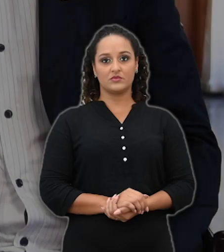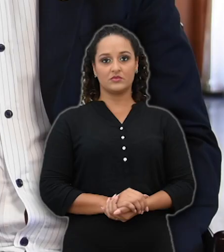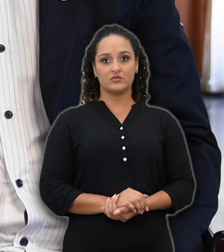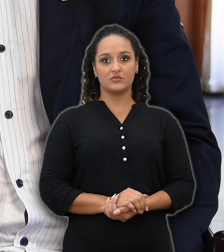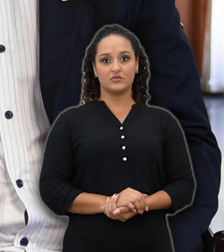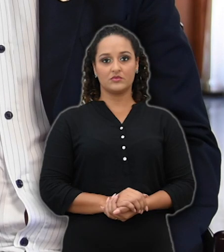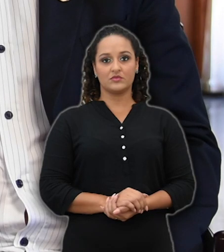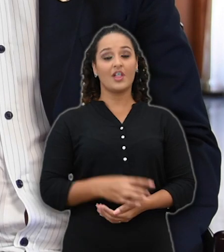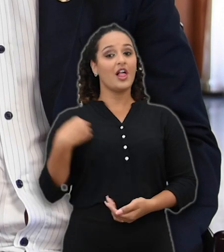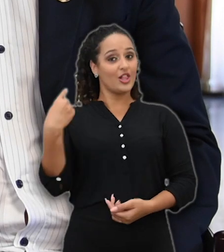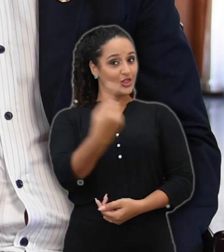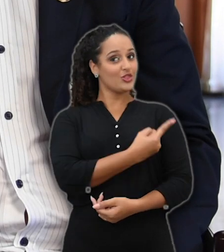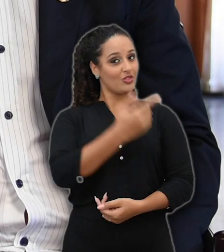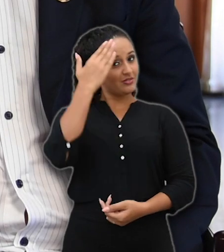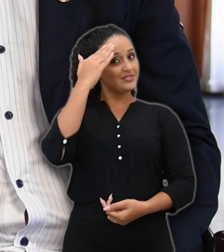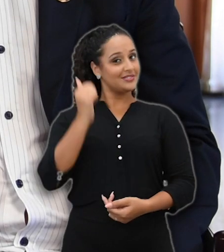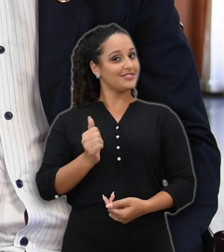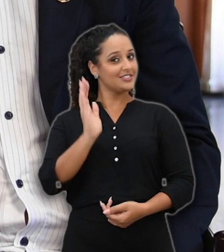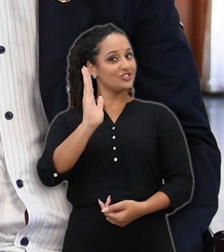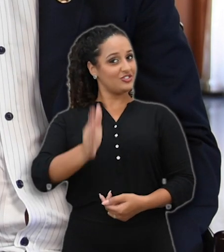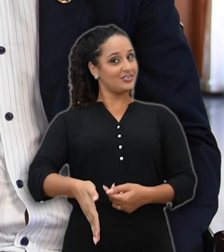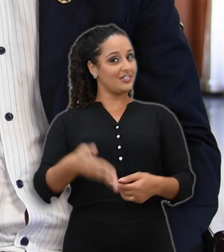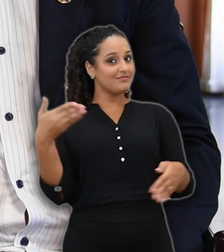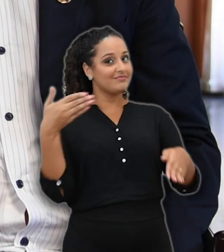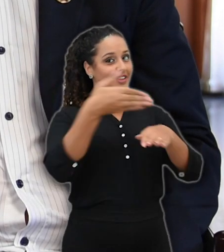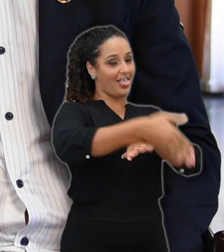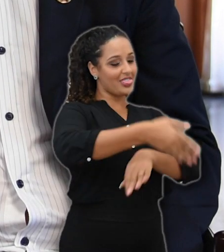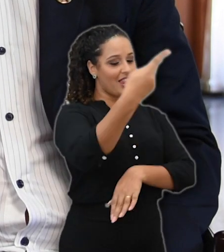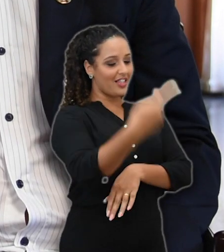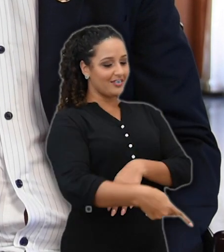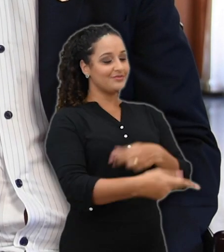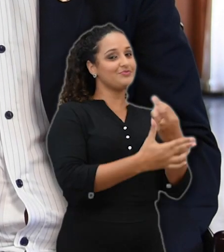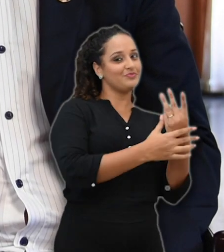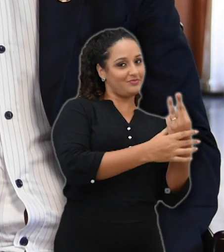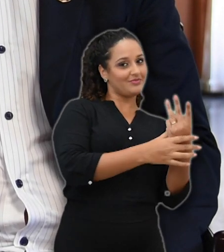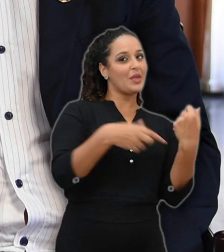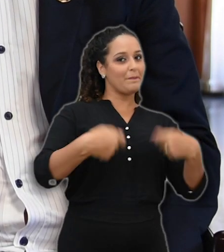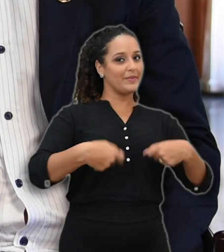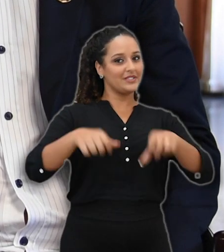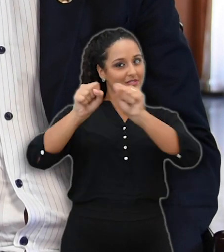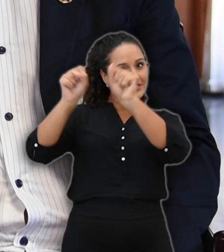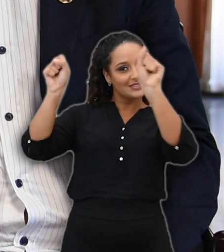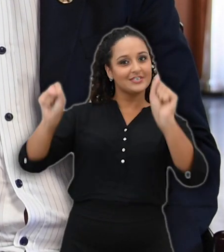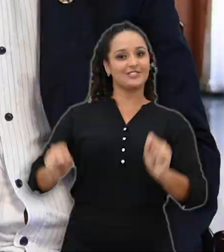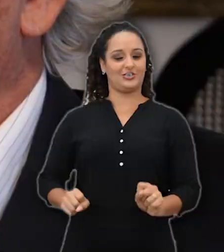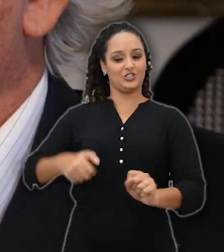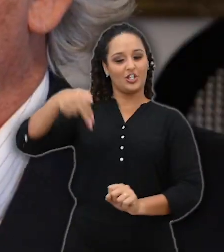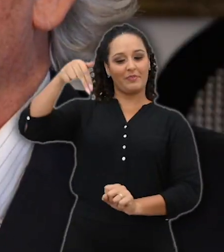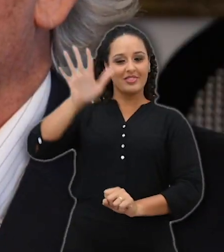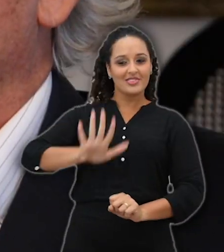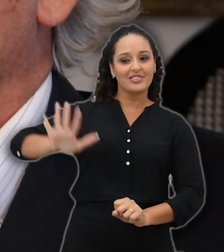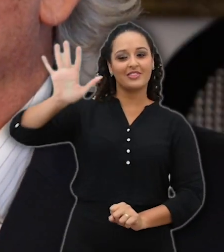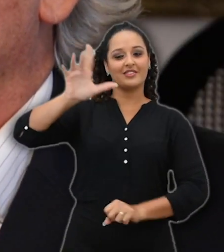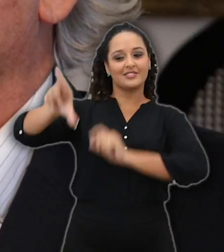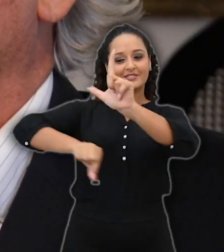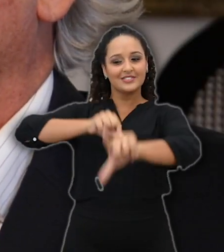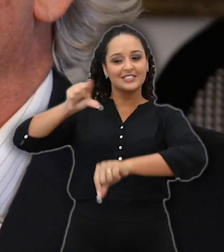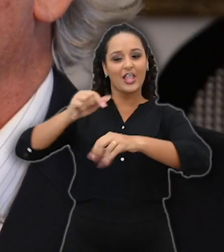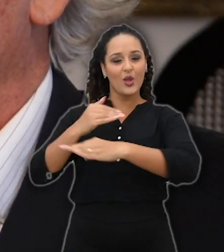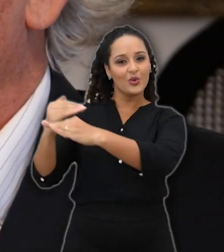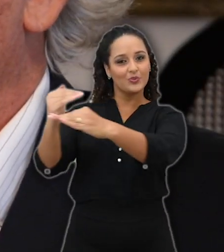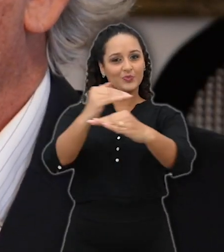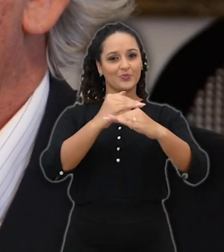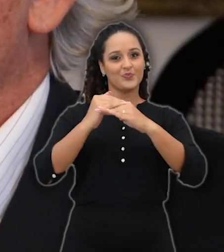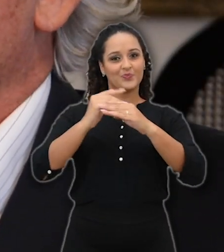Como nós sabemos, o ingresso na nossa universidade, na UFPE, ela se der a partir do Sistema Nacional de Seleção